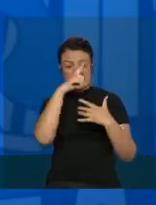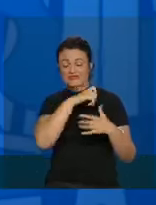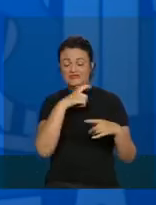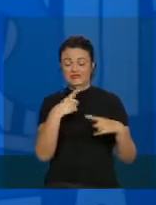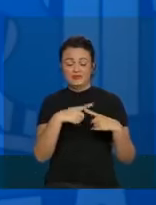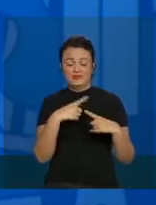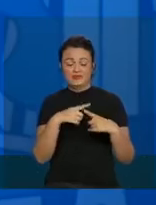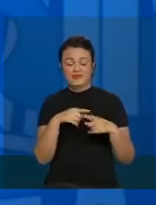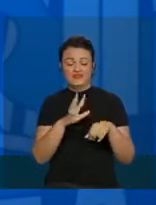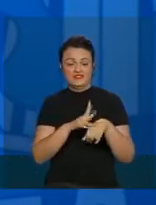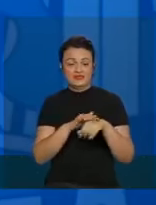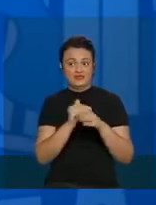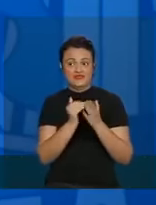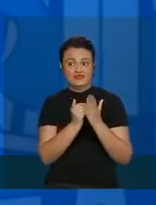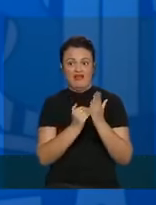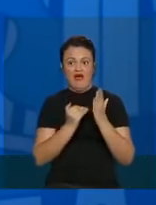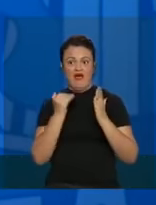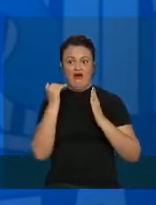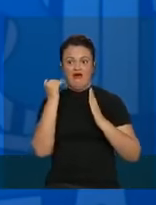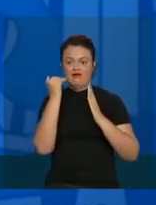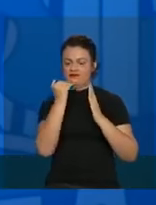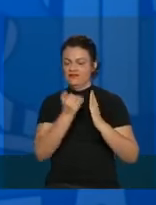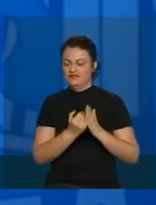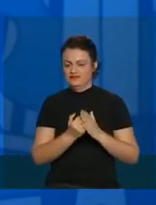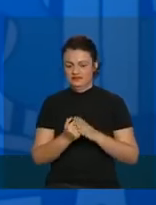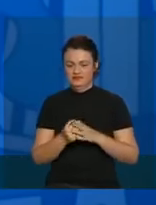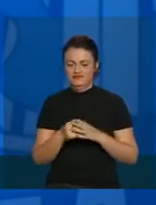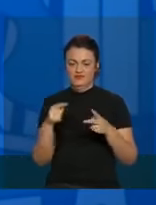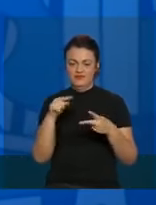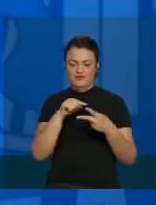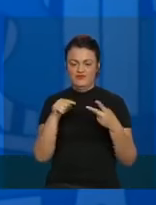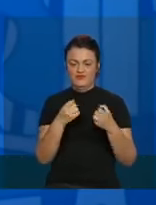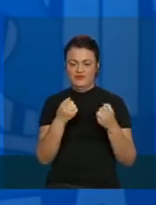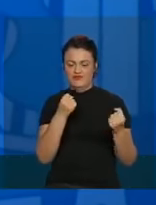potencializam, uma potencializa a outra.